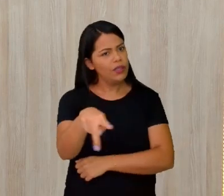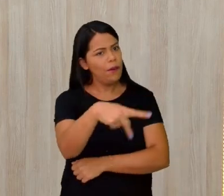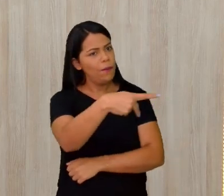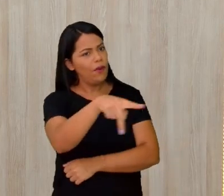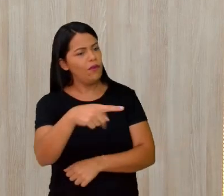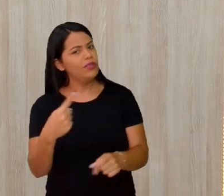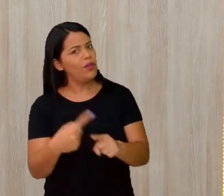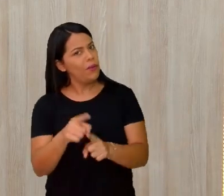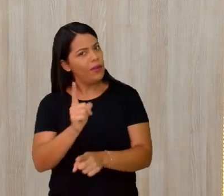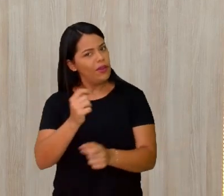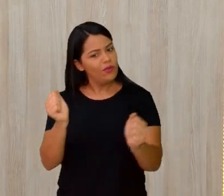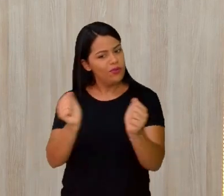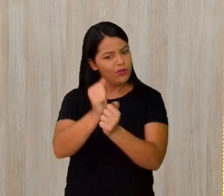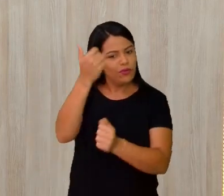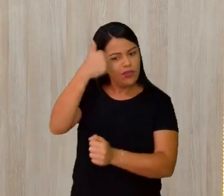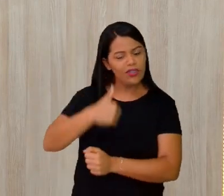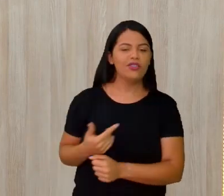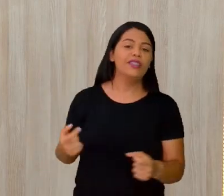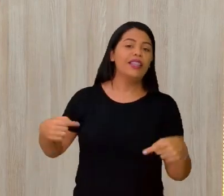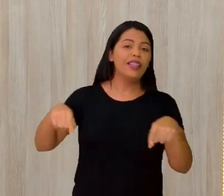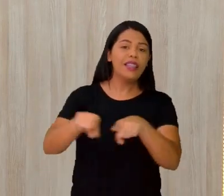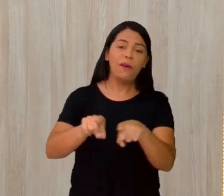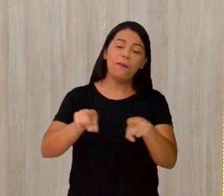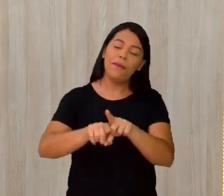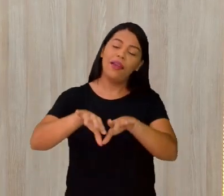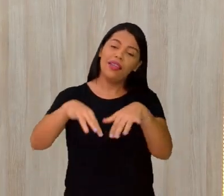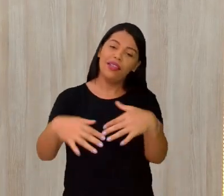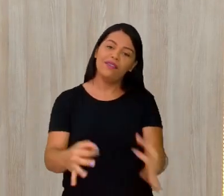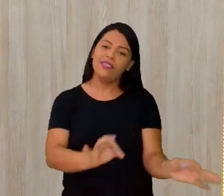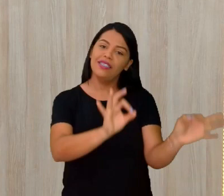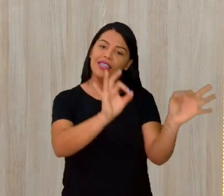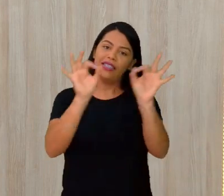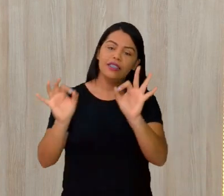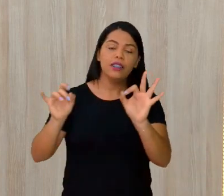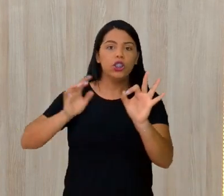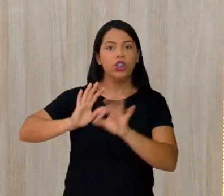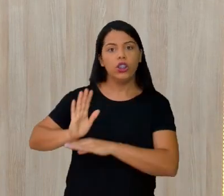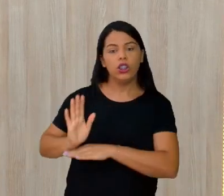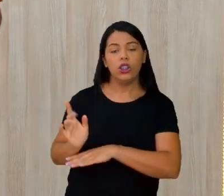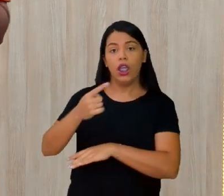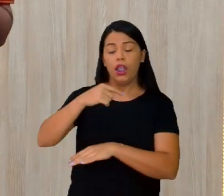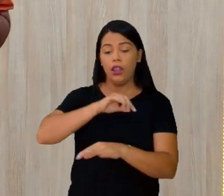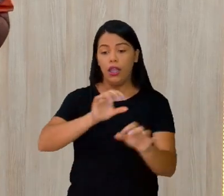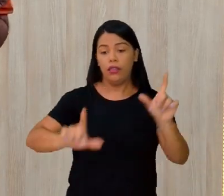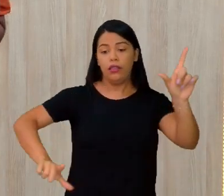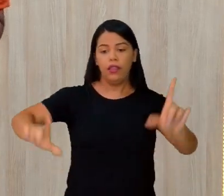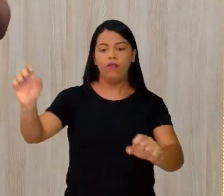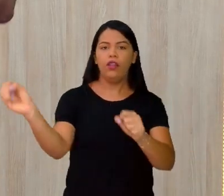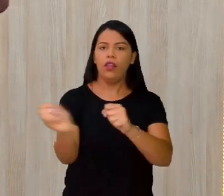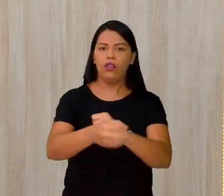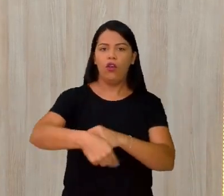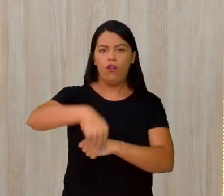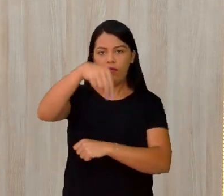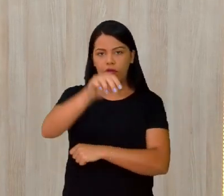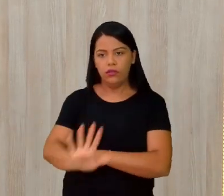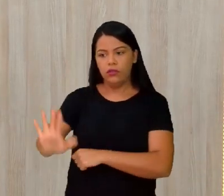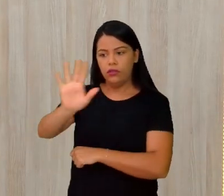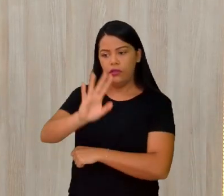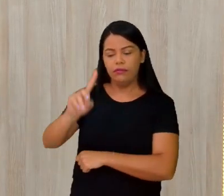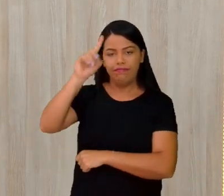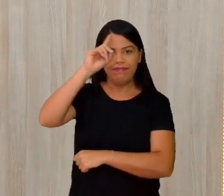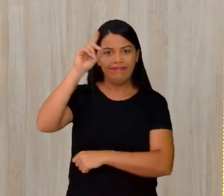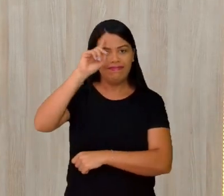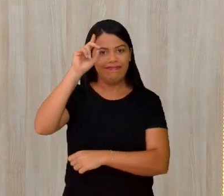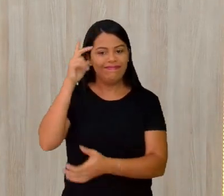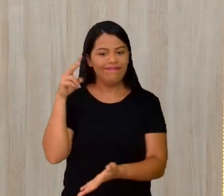não, conosco. Se você assiste a gente pela tela da TV Nova Nordeste, todos os dias pela